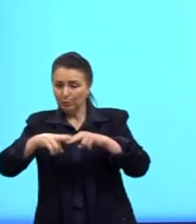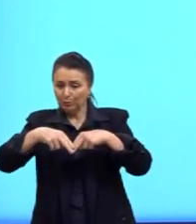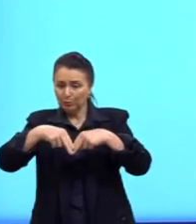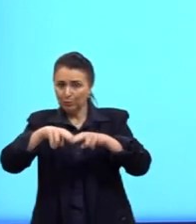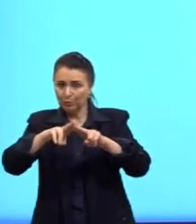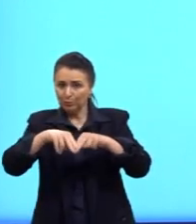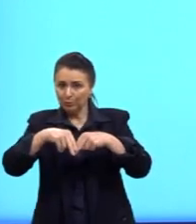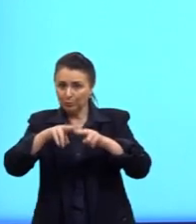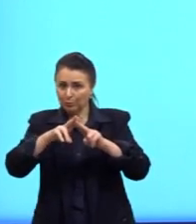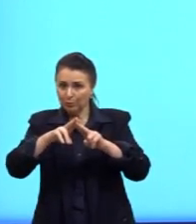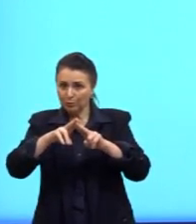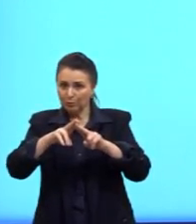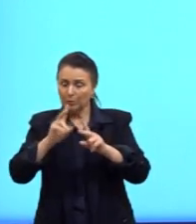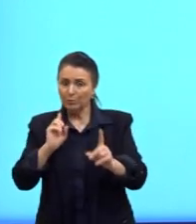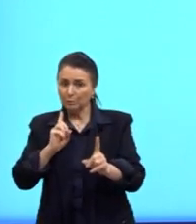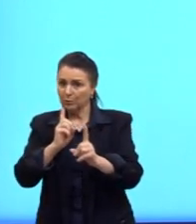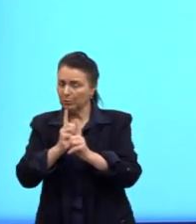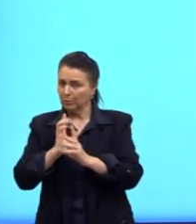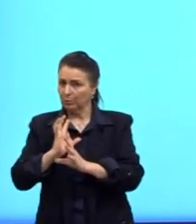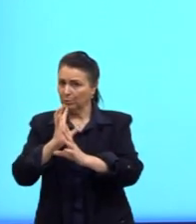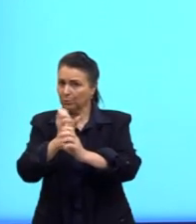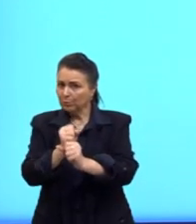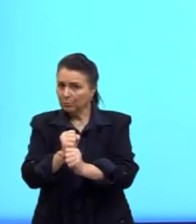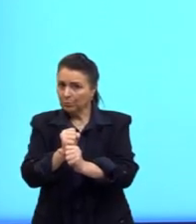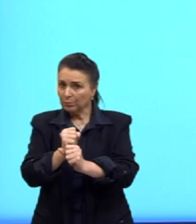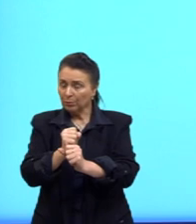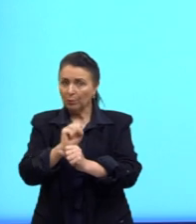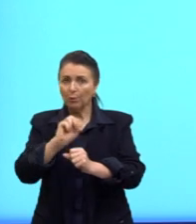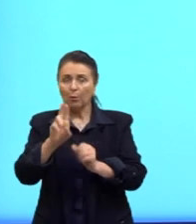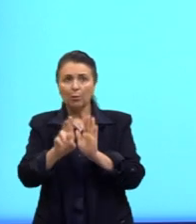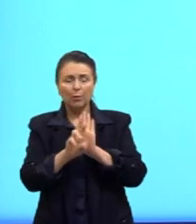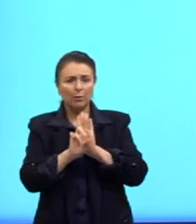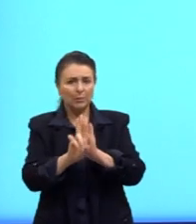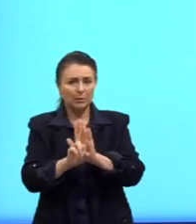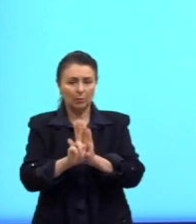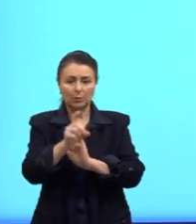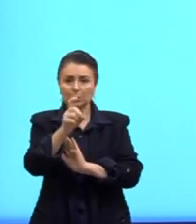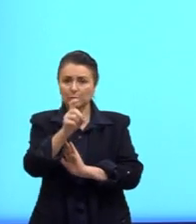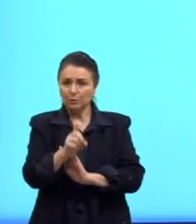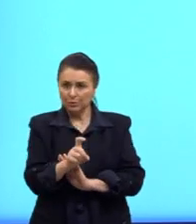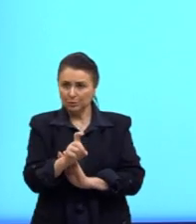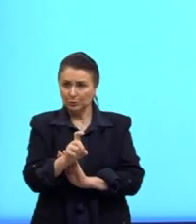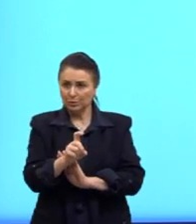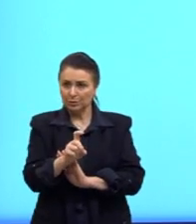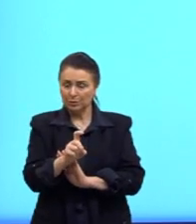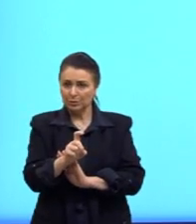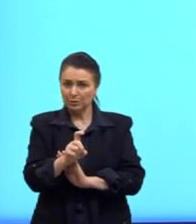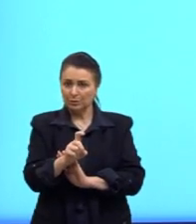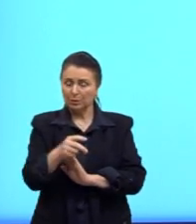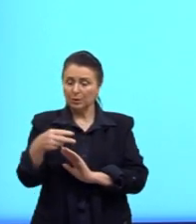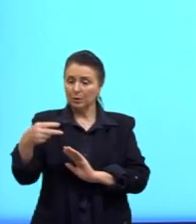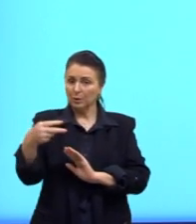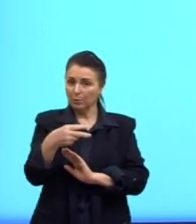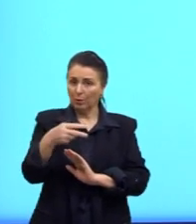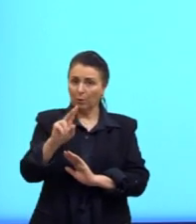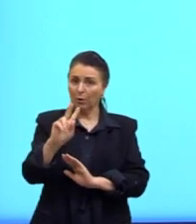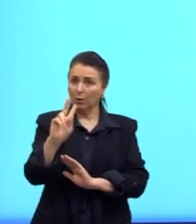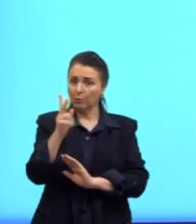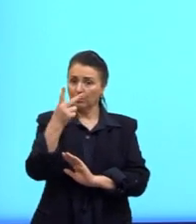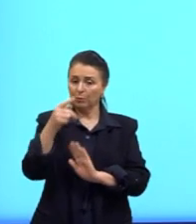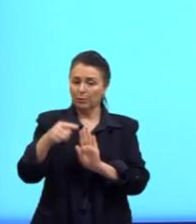Ou então, nós podemos representar que X é igual à altura da estrutura